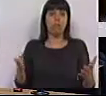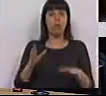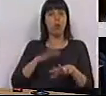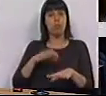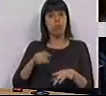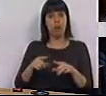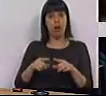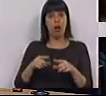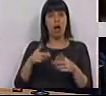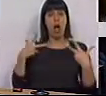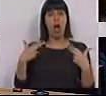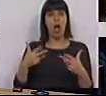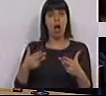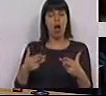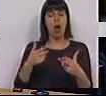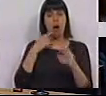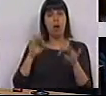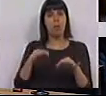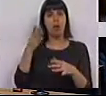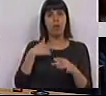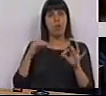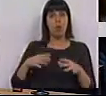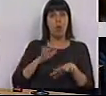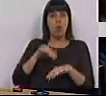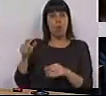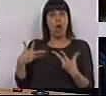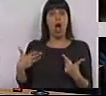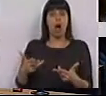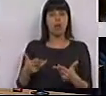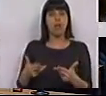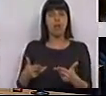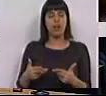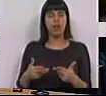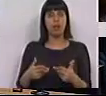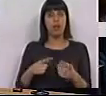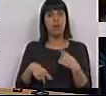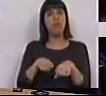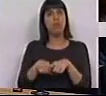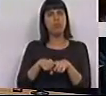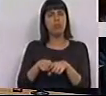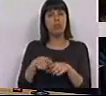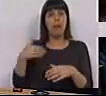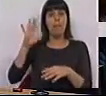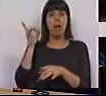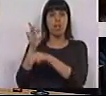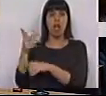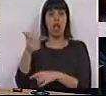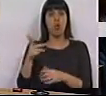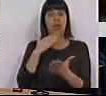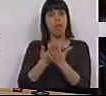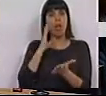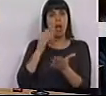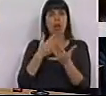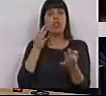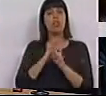Porque fruto desta austeridade que vai dar para o é bom, terminarei, fruto desta austeridade, desta política de ir para além da Troika, que vai dar uns